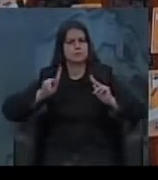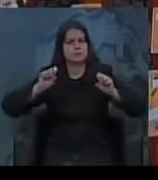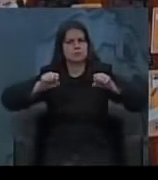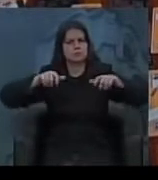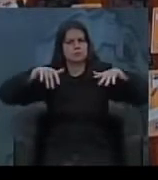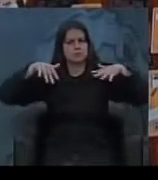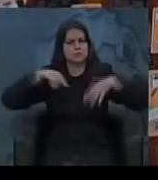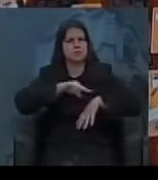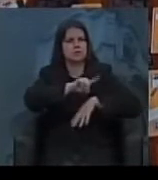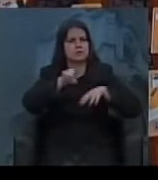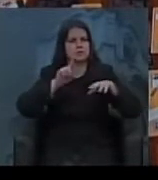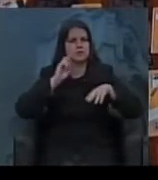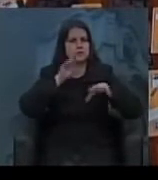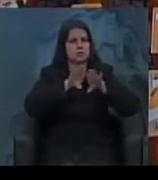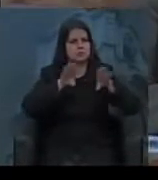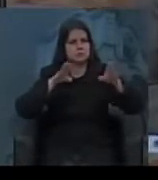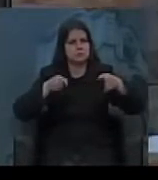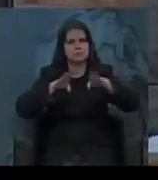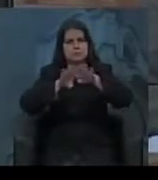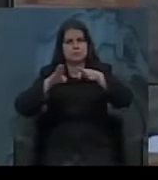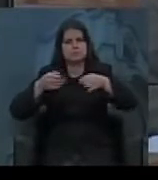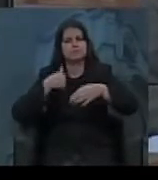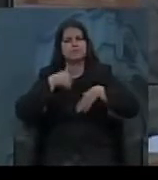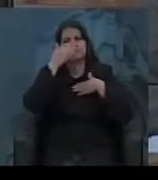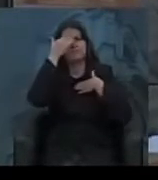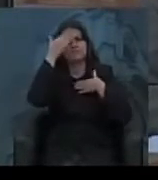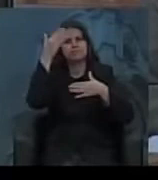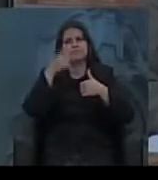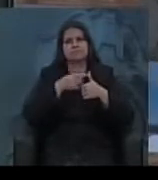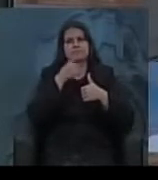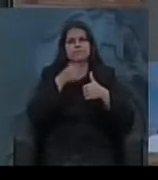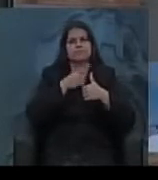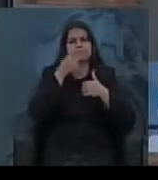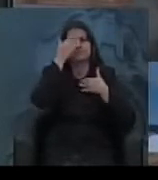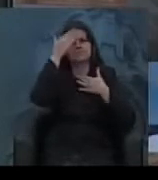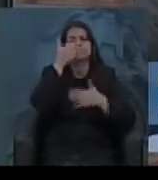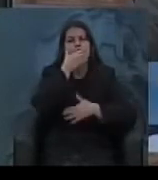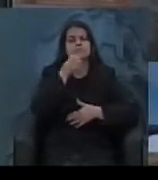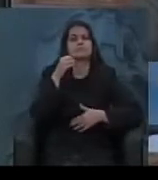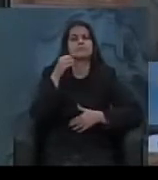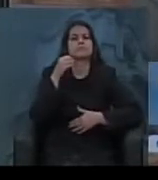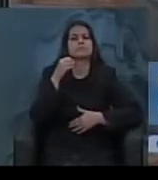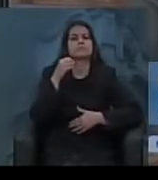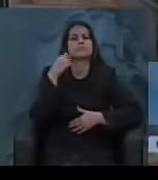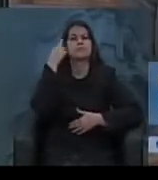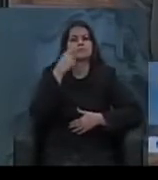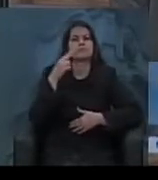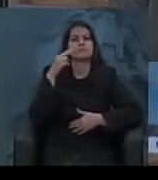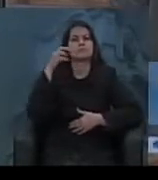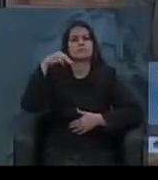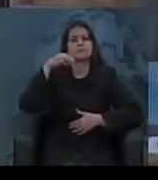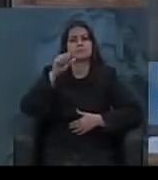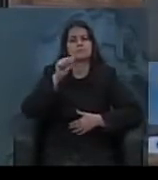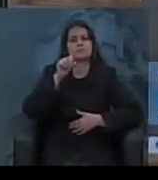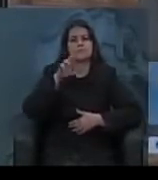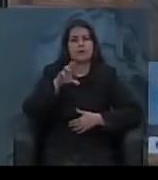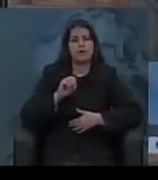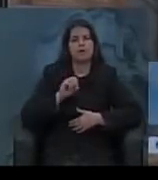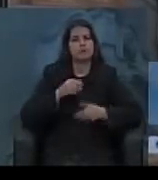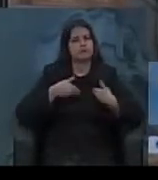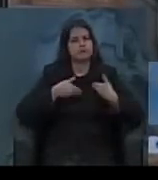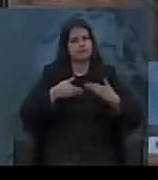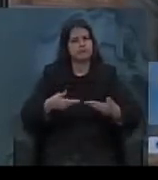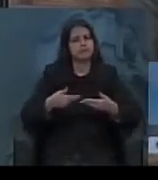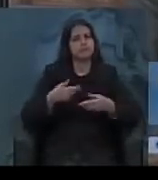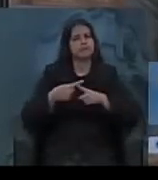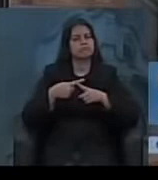à mesa. Queria agradecer, em primeiro lugar, ao Mauro, pela iniciativa de comemoração dos 130 anos